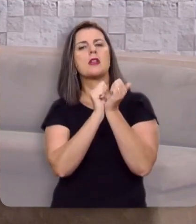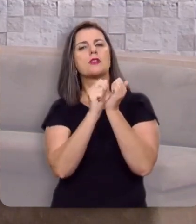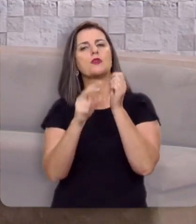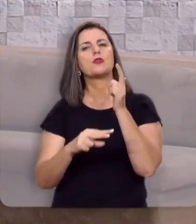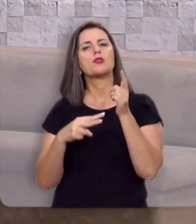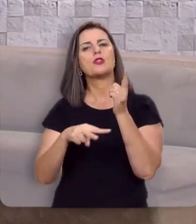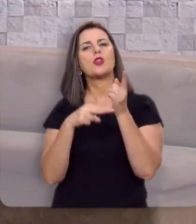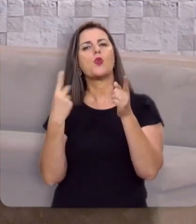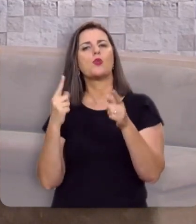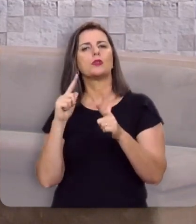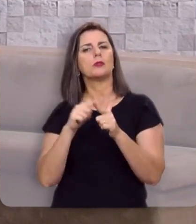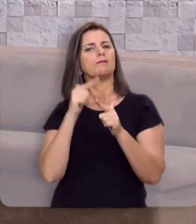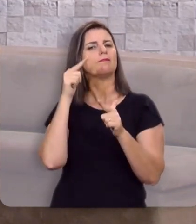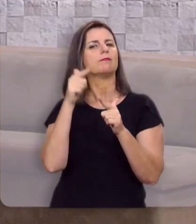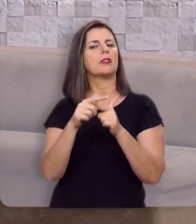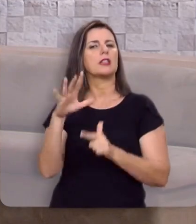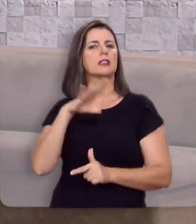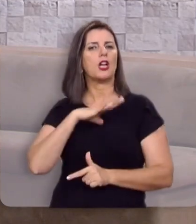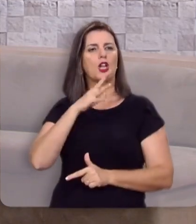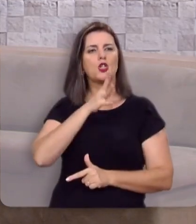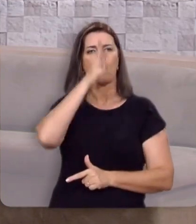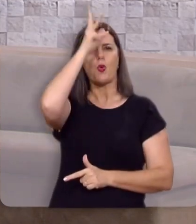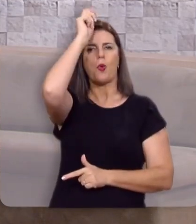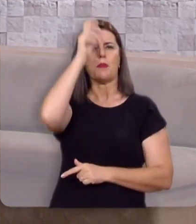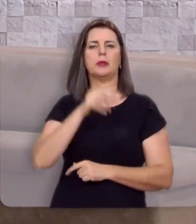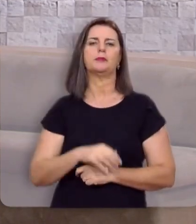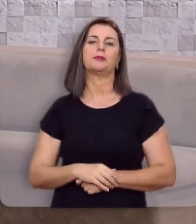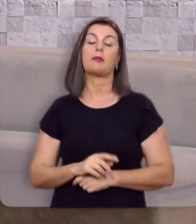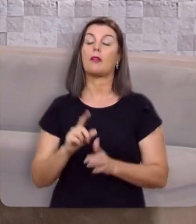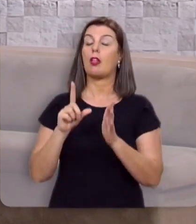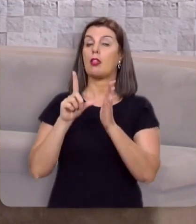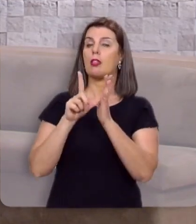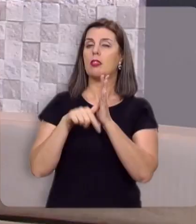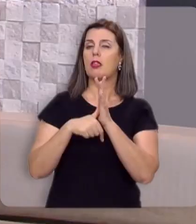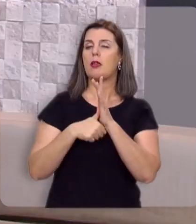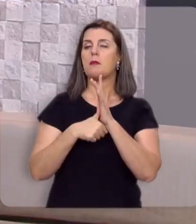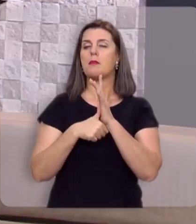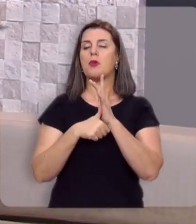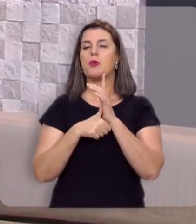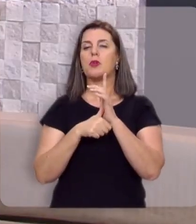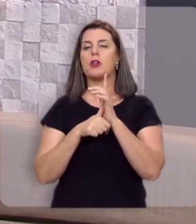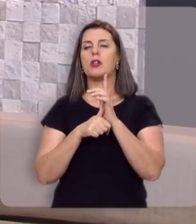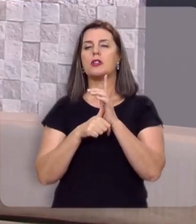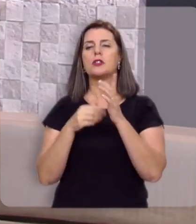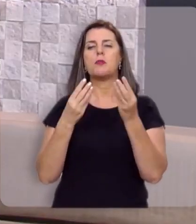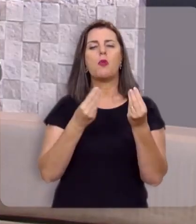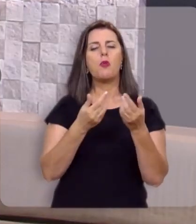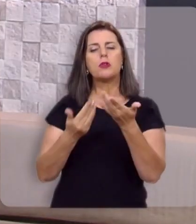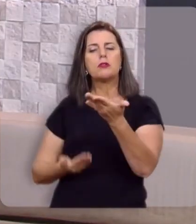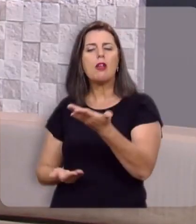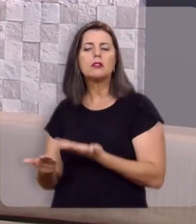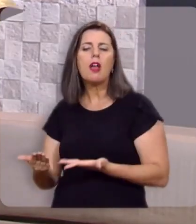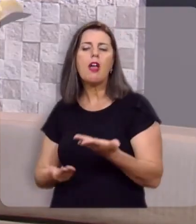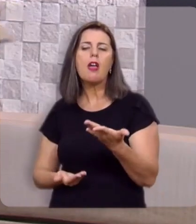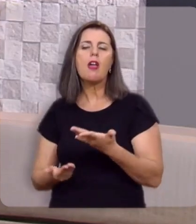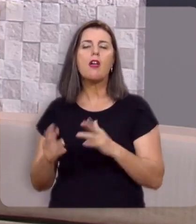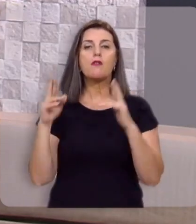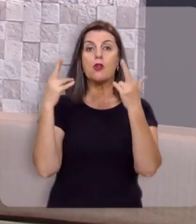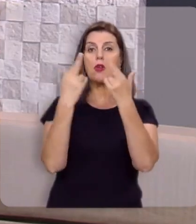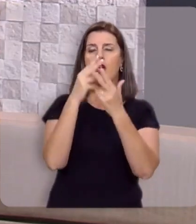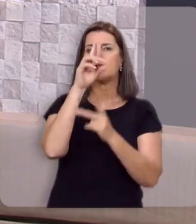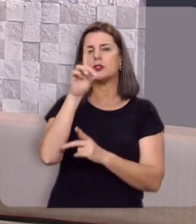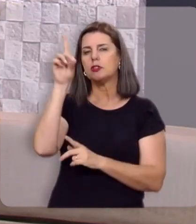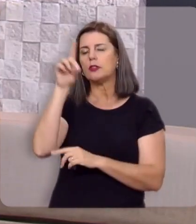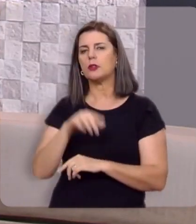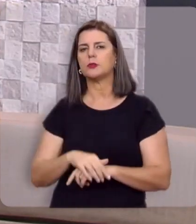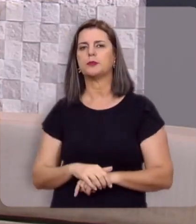pela segunda vez na cidade de Roma, depois de uma larga folha de serviços prestados ao Reino